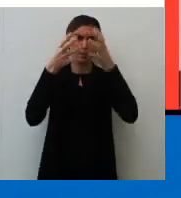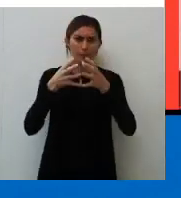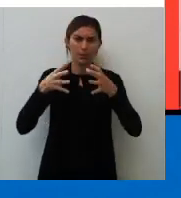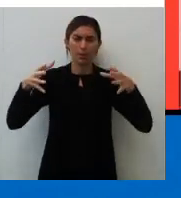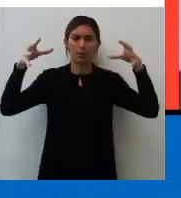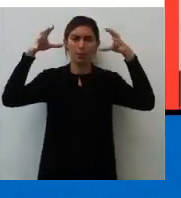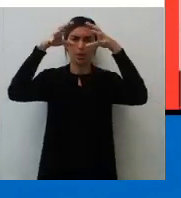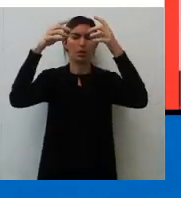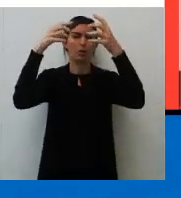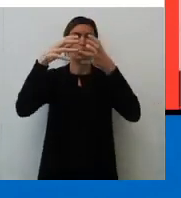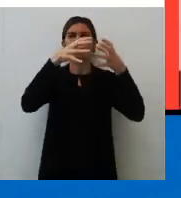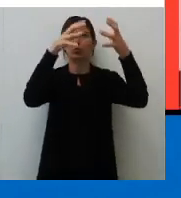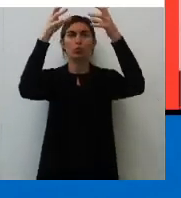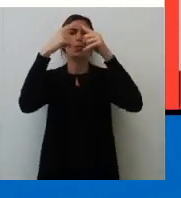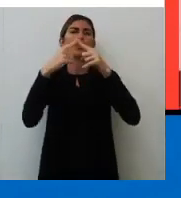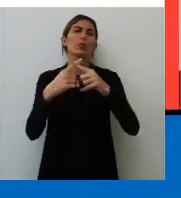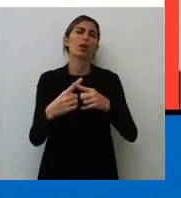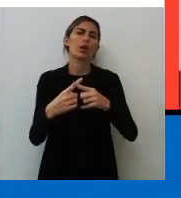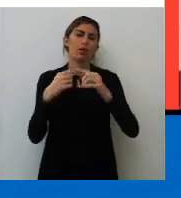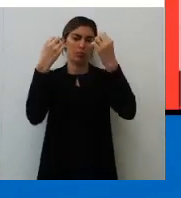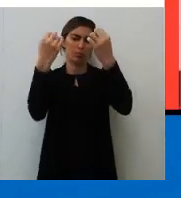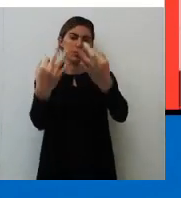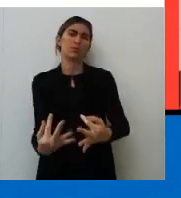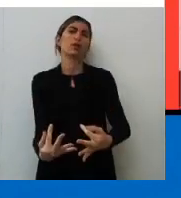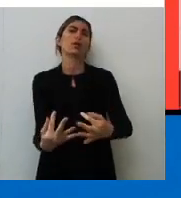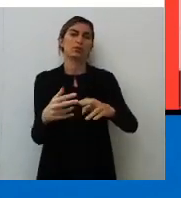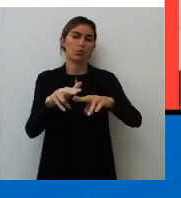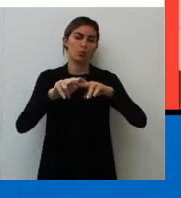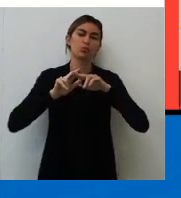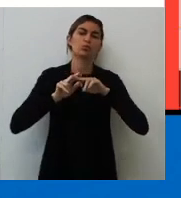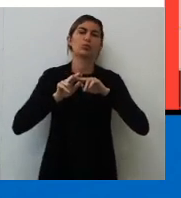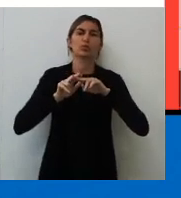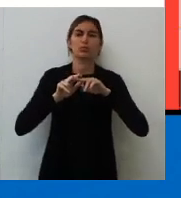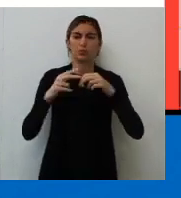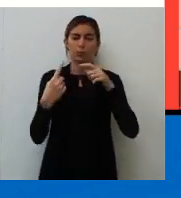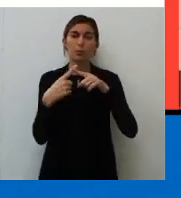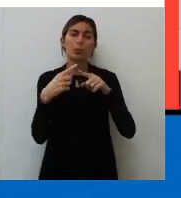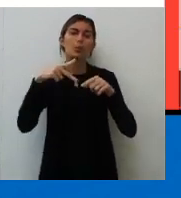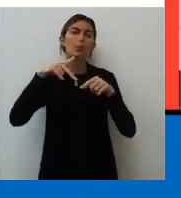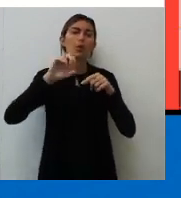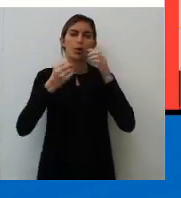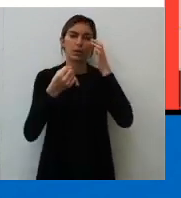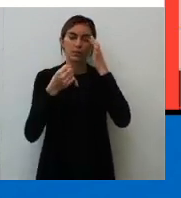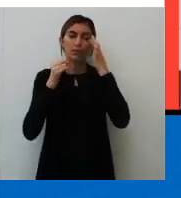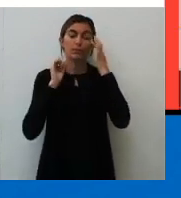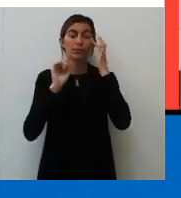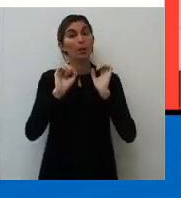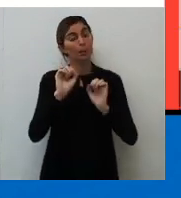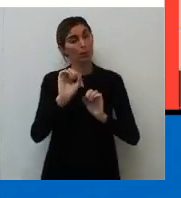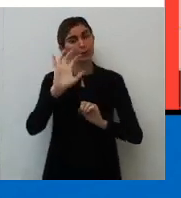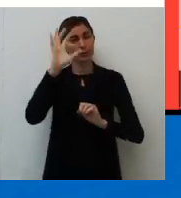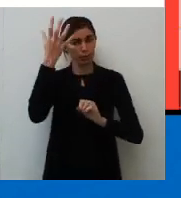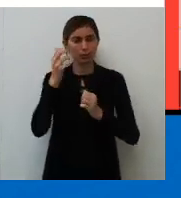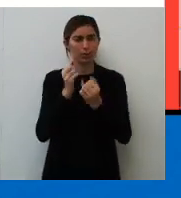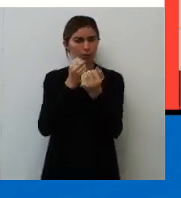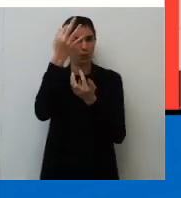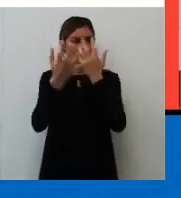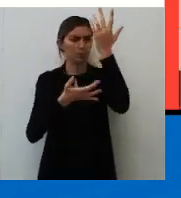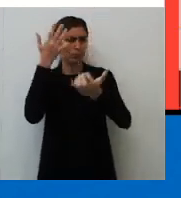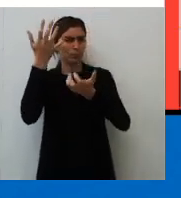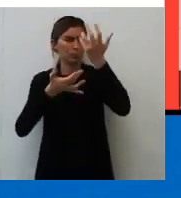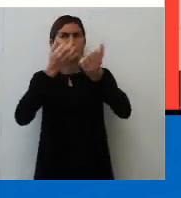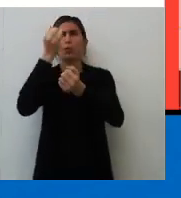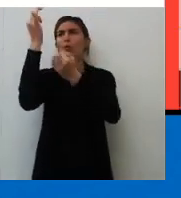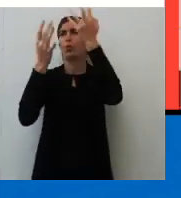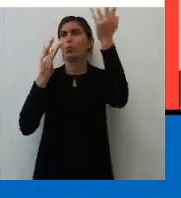por um motivo aí, ó. Por uma explicação. Tô te dando uma explicação. Pois, pode causar incêndio. Porquê pode causar